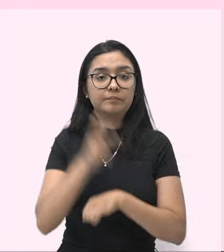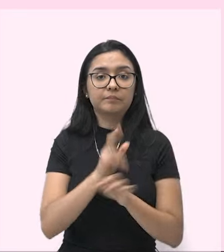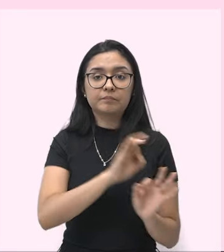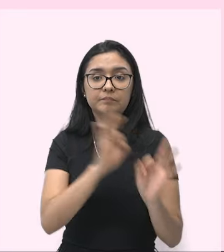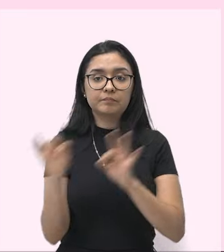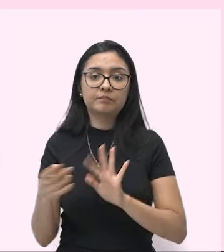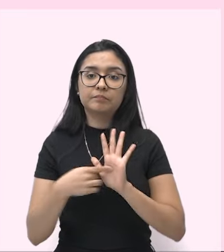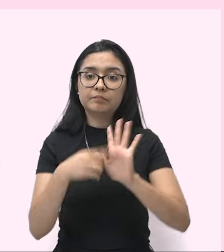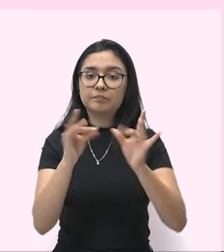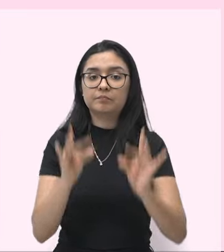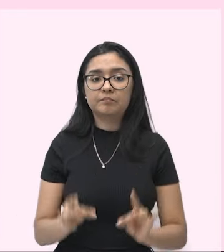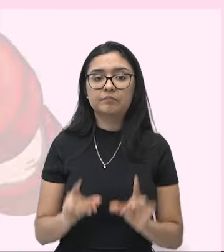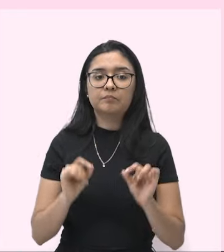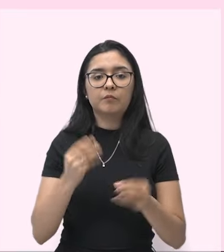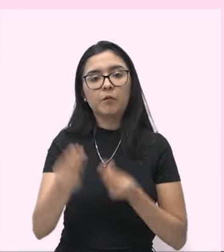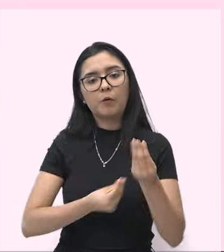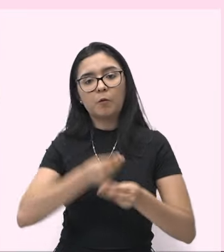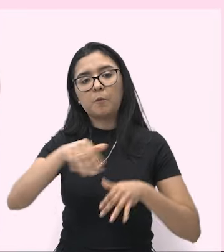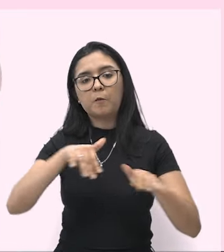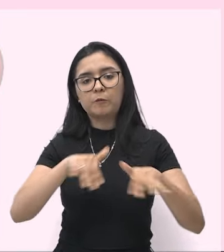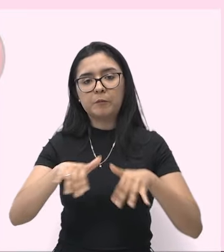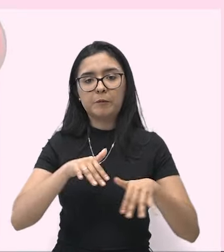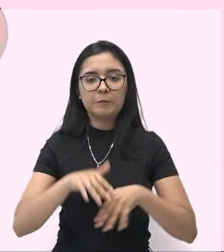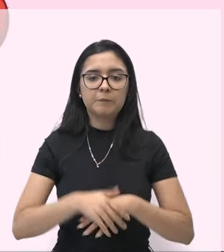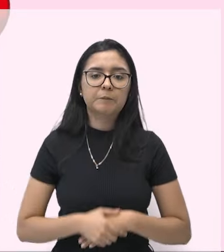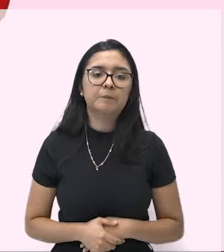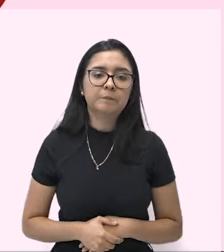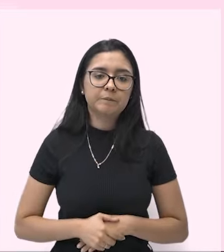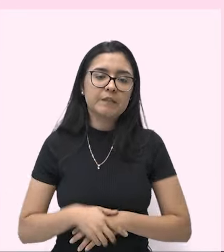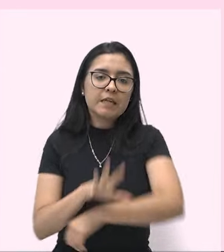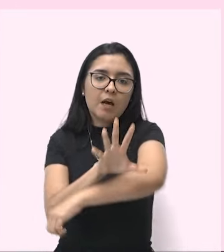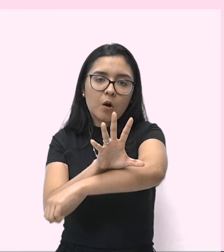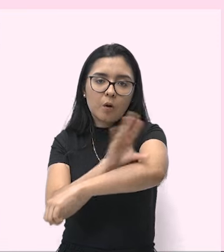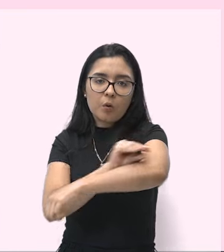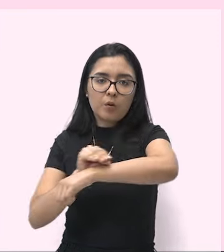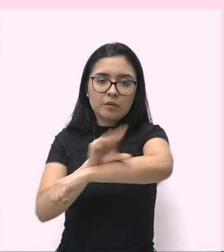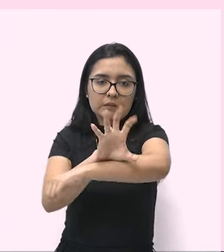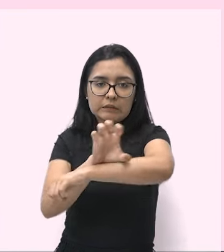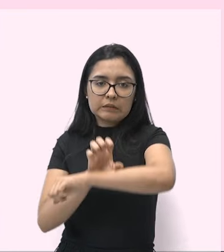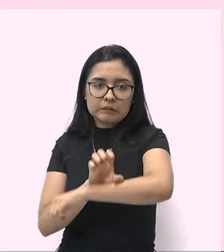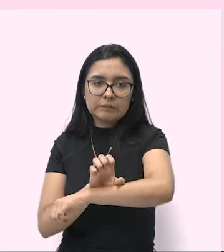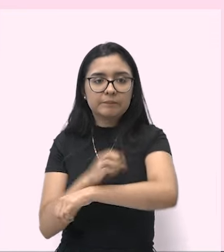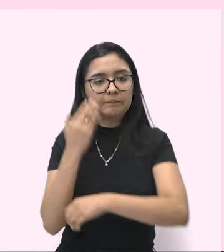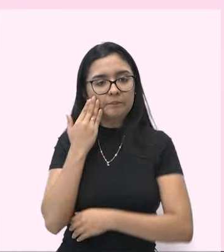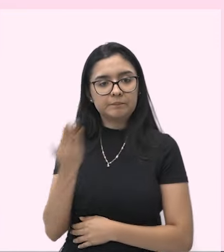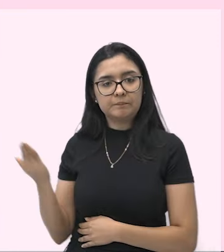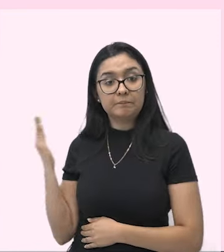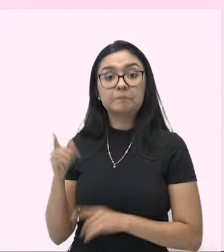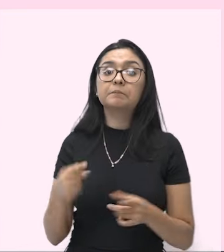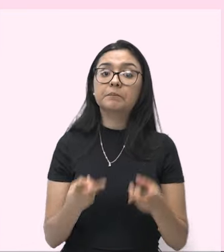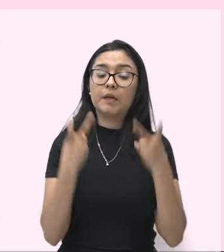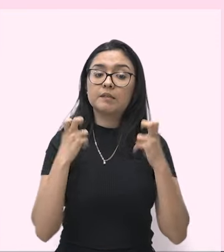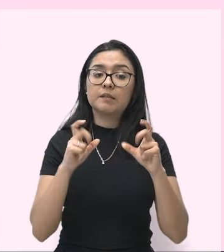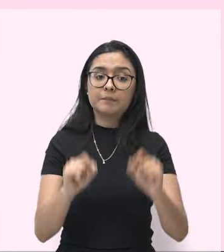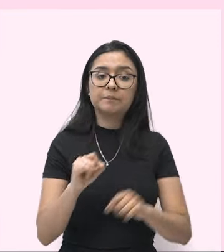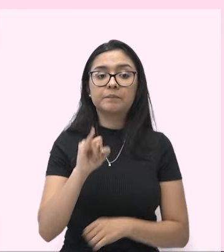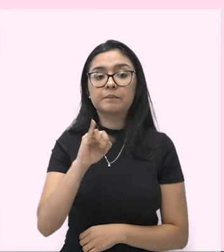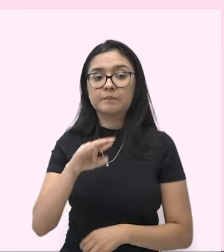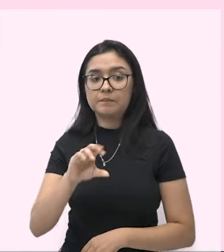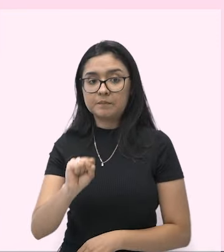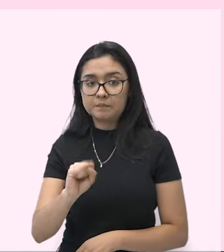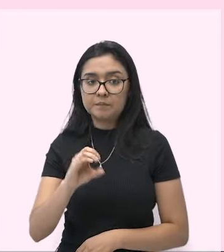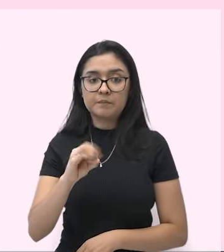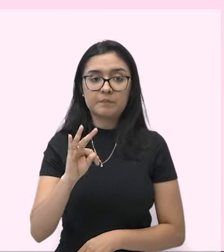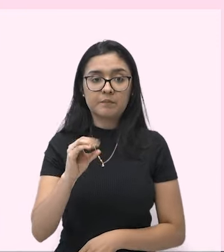animação da realização dessa contração. A isotônica. Observe aí. O